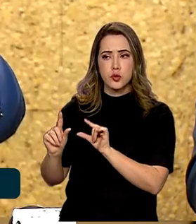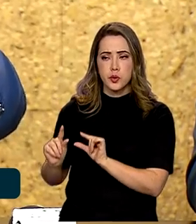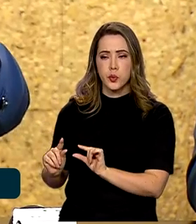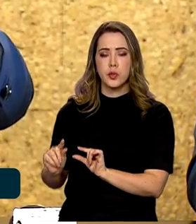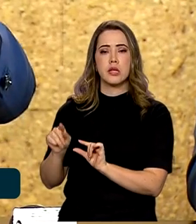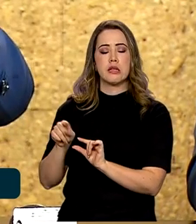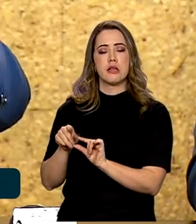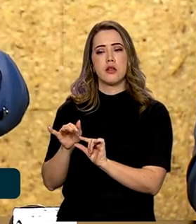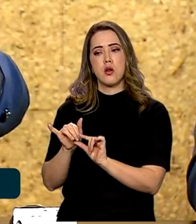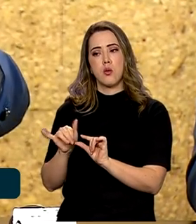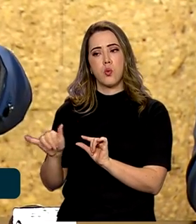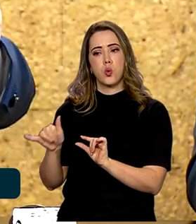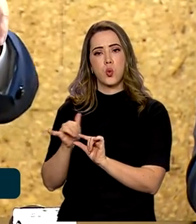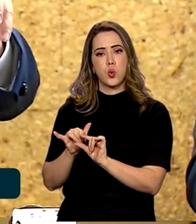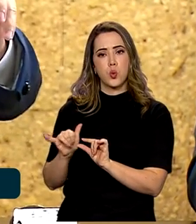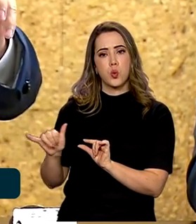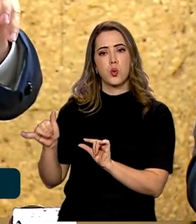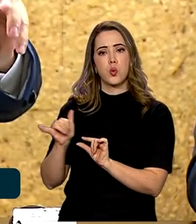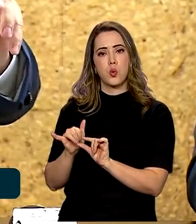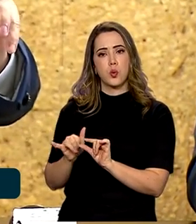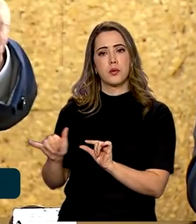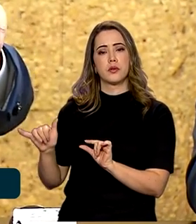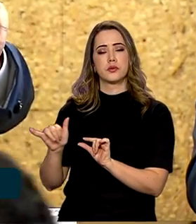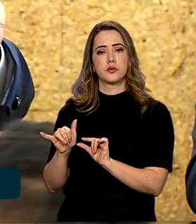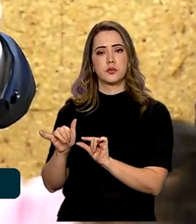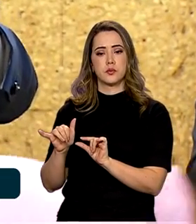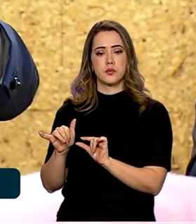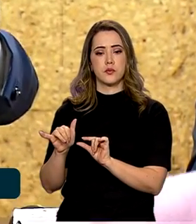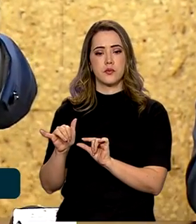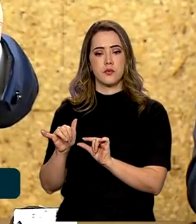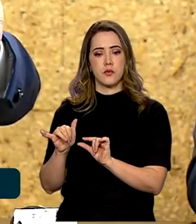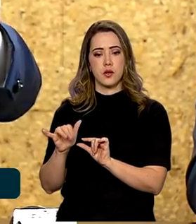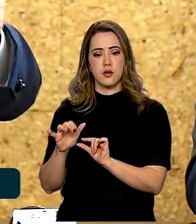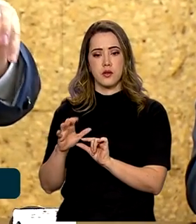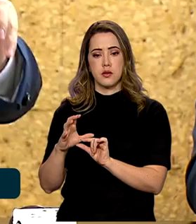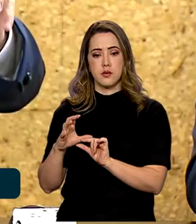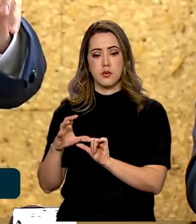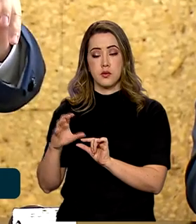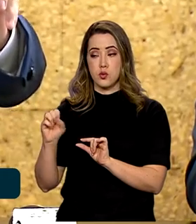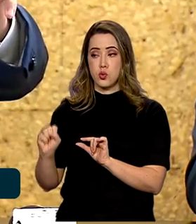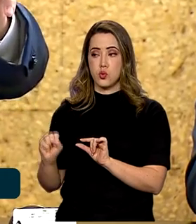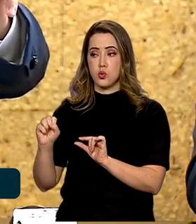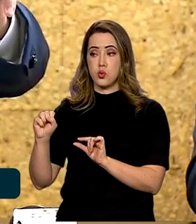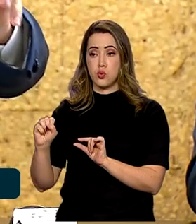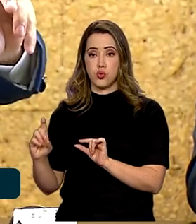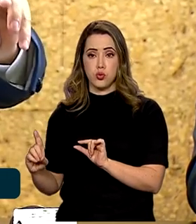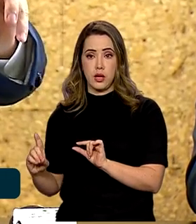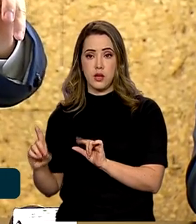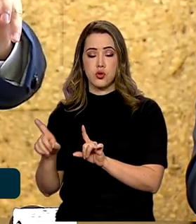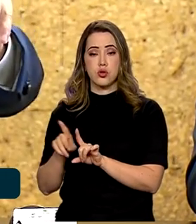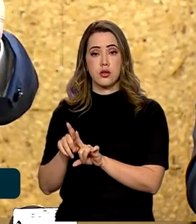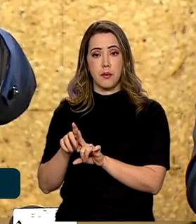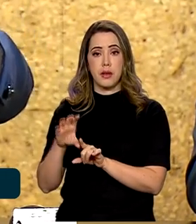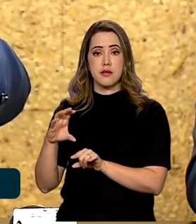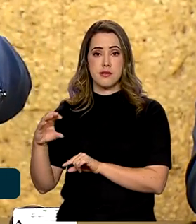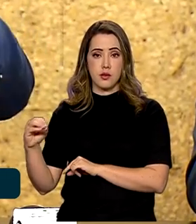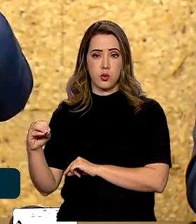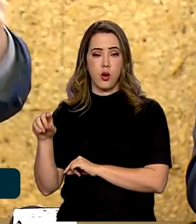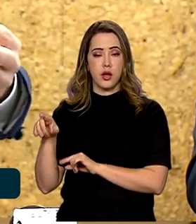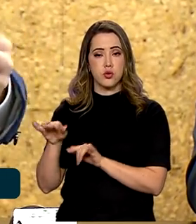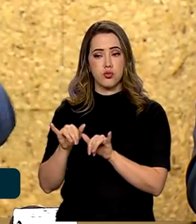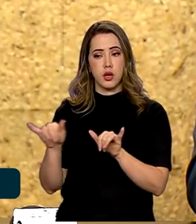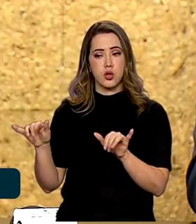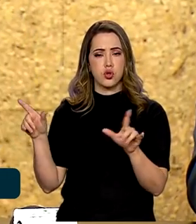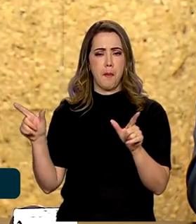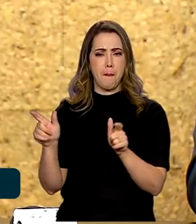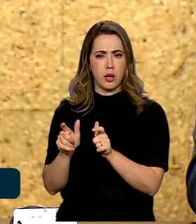a carga das regiões sul, sudeste e centro-oeste para que